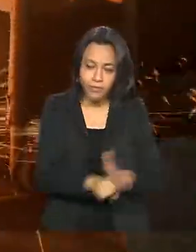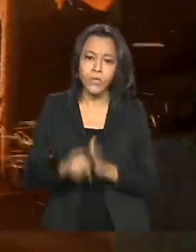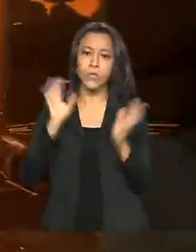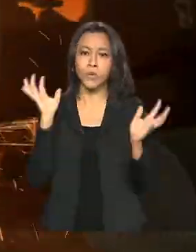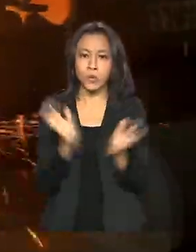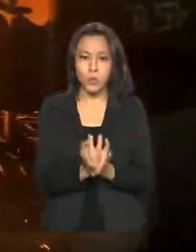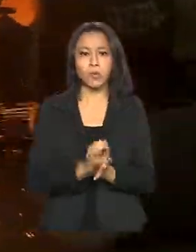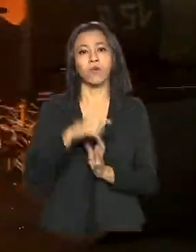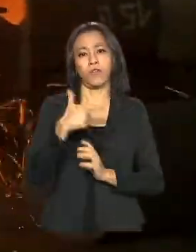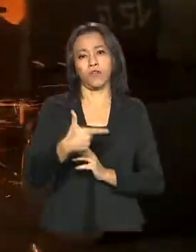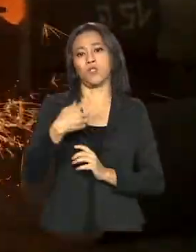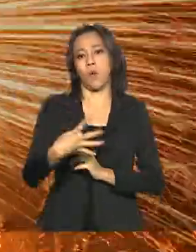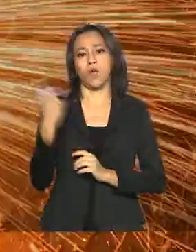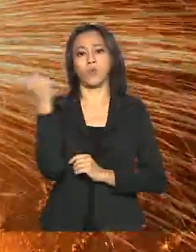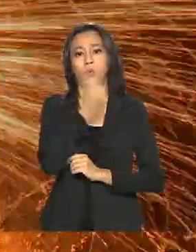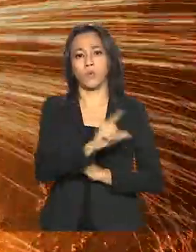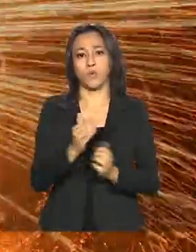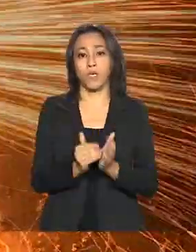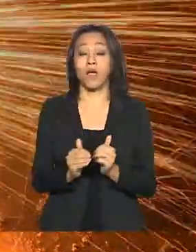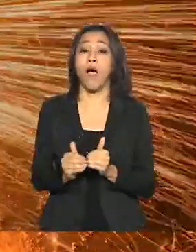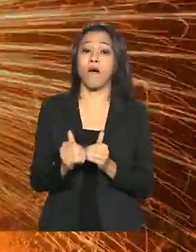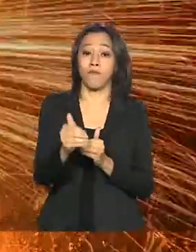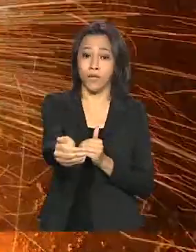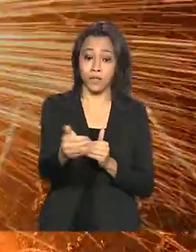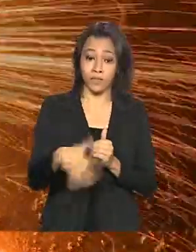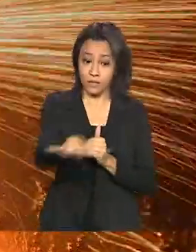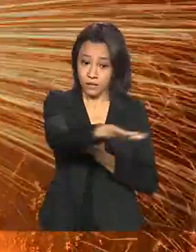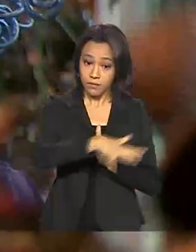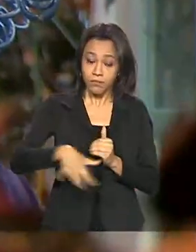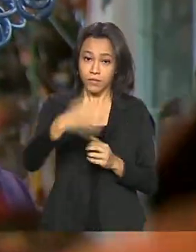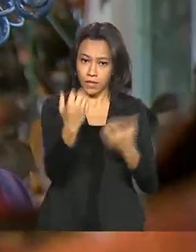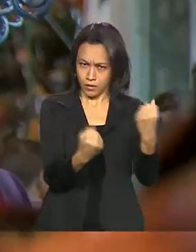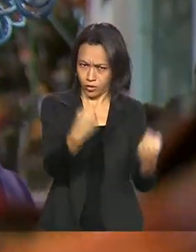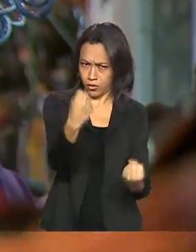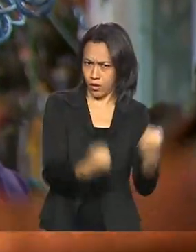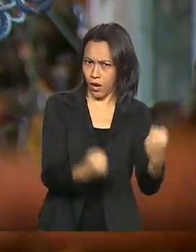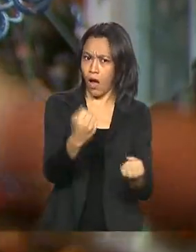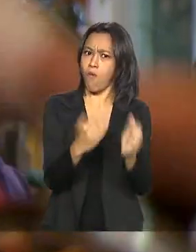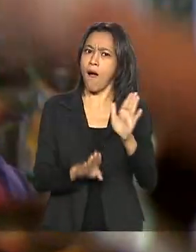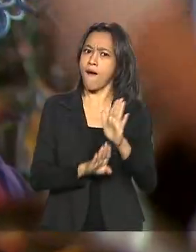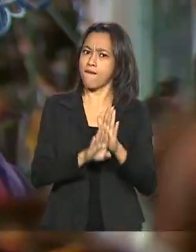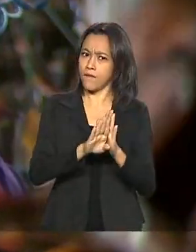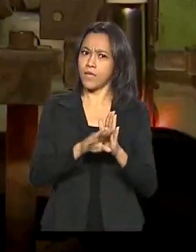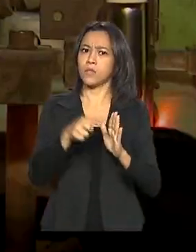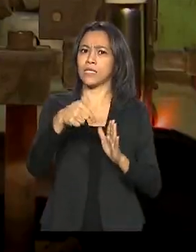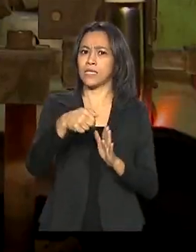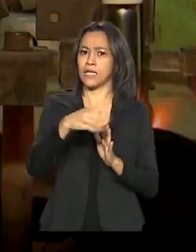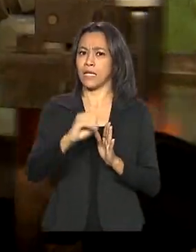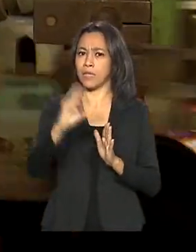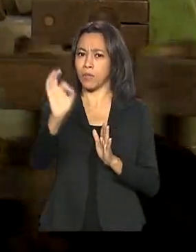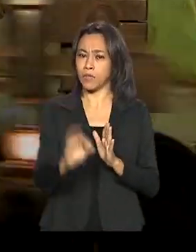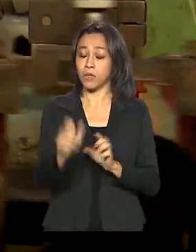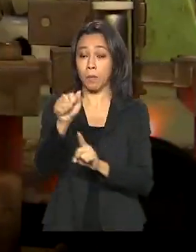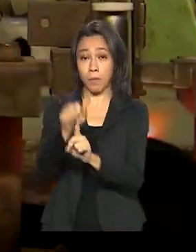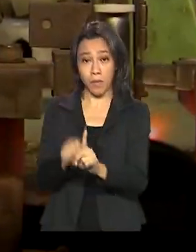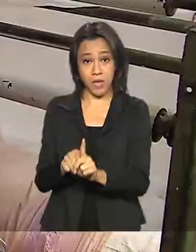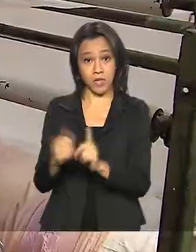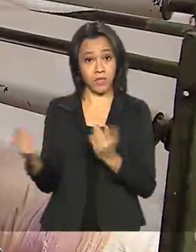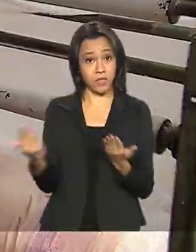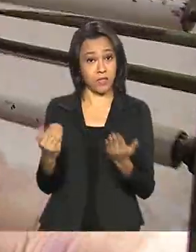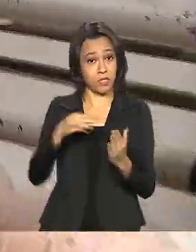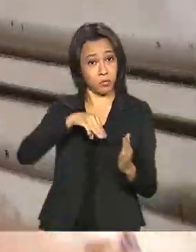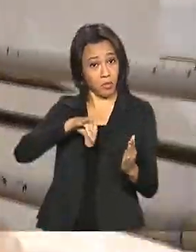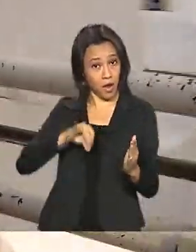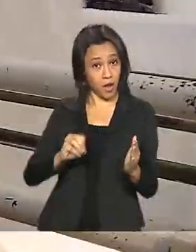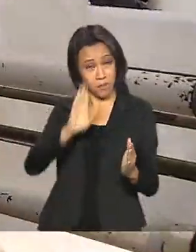tiveram avanço. O destaque foi a produção de veículos, que avançou 70% em comparação com o mês de maio, puxado